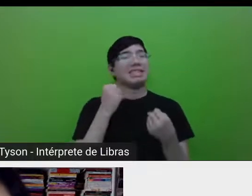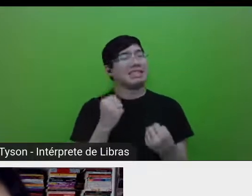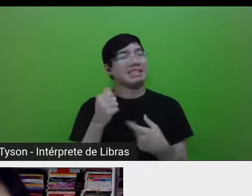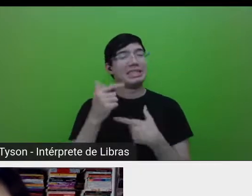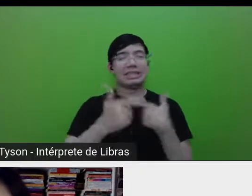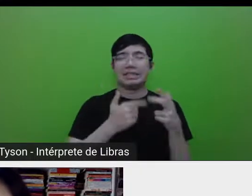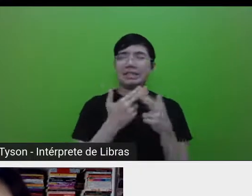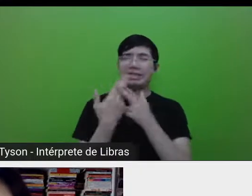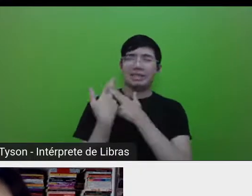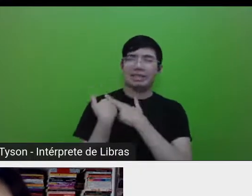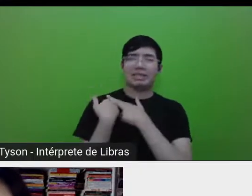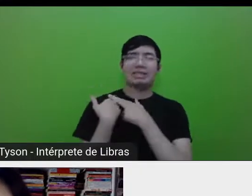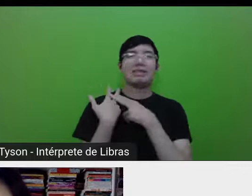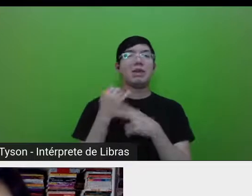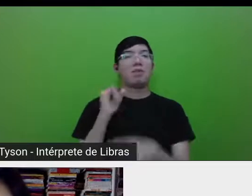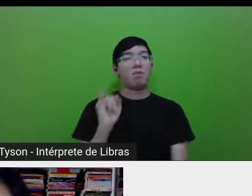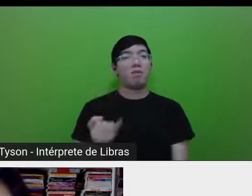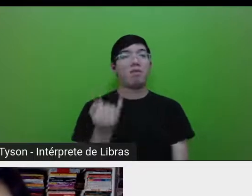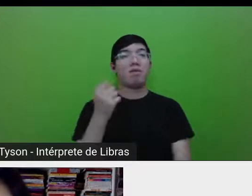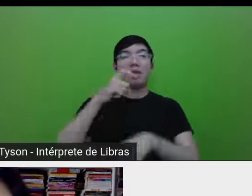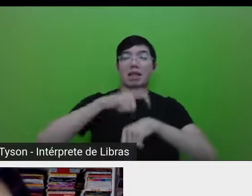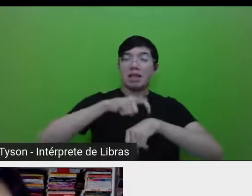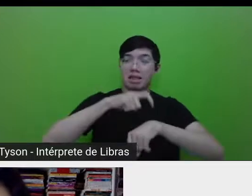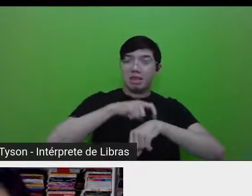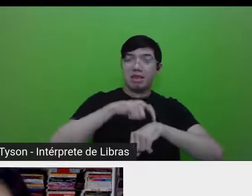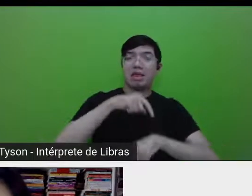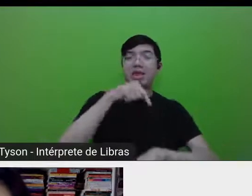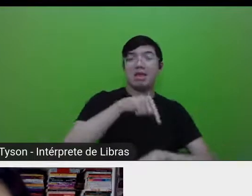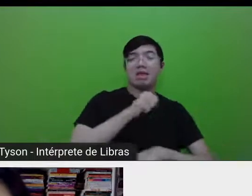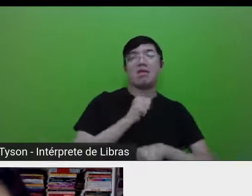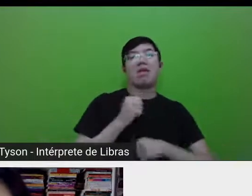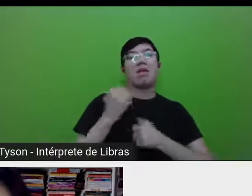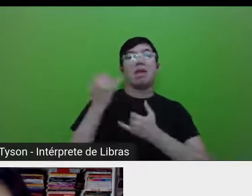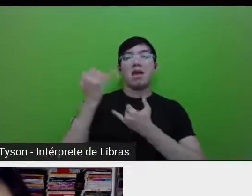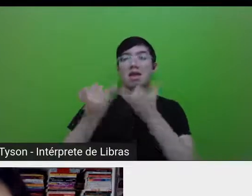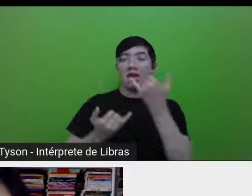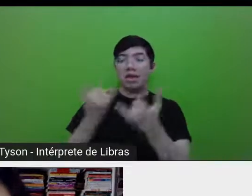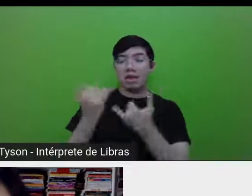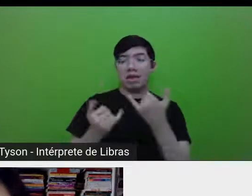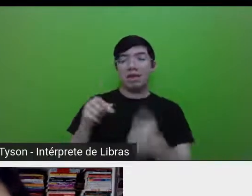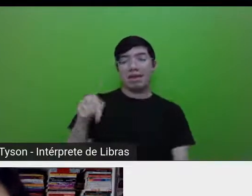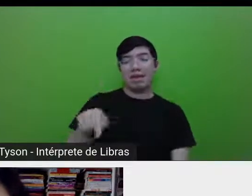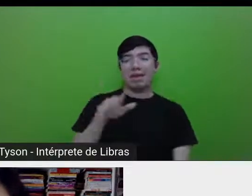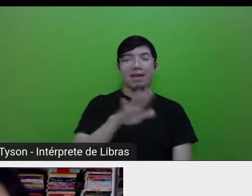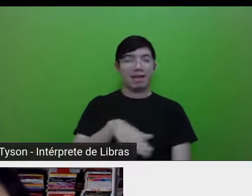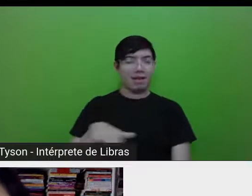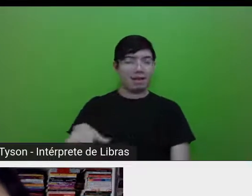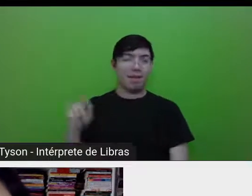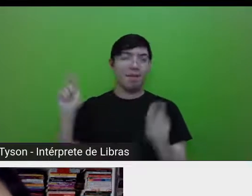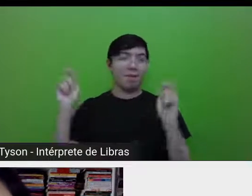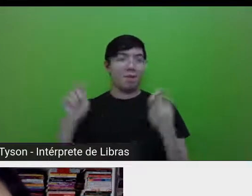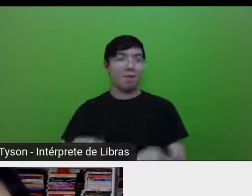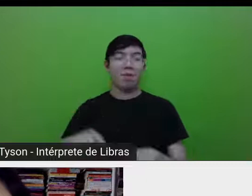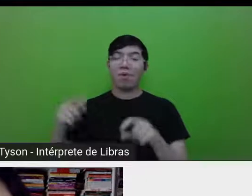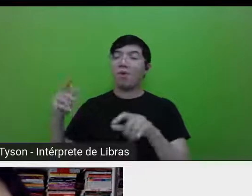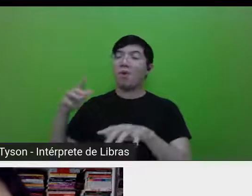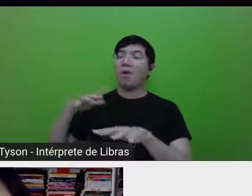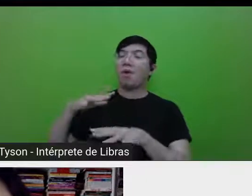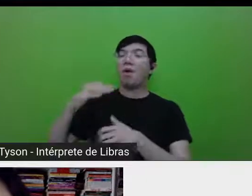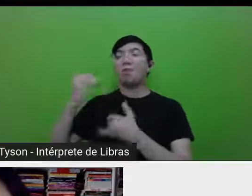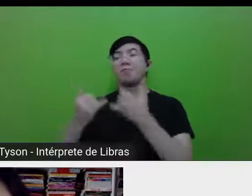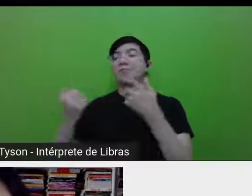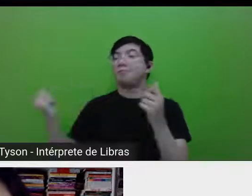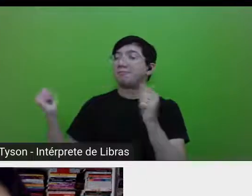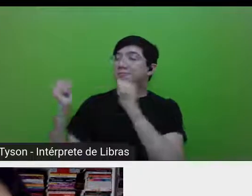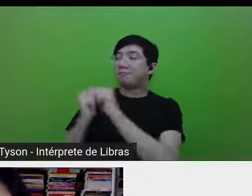pessoa que traz a criança curte o espaço infantil de outro jeito, que é com uma criança, e a criança em si,